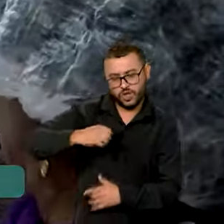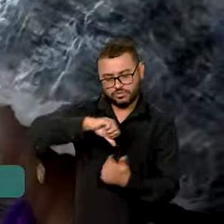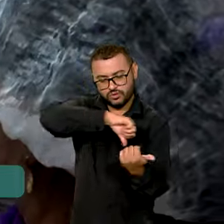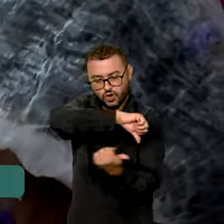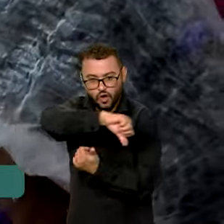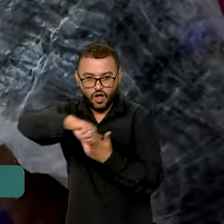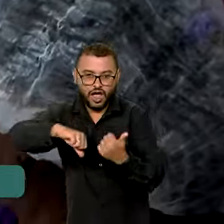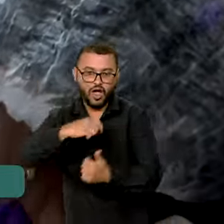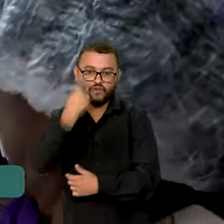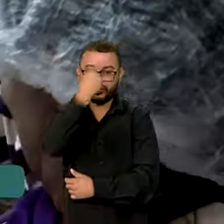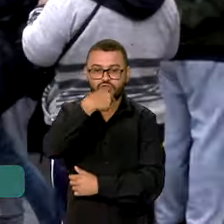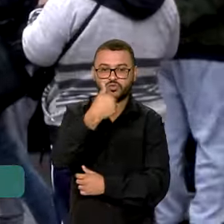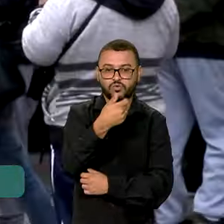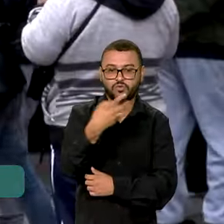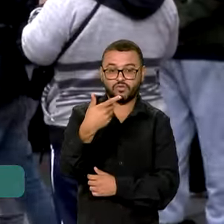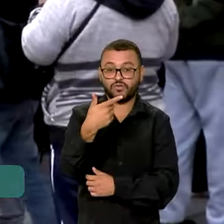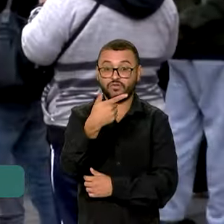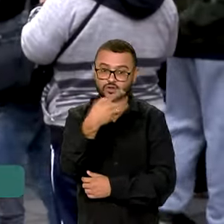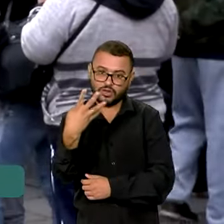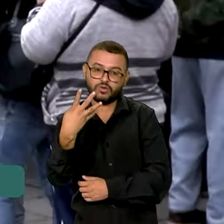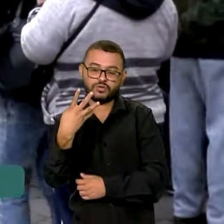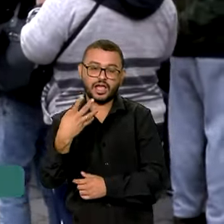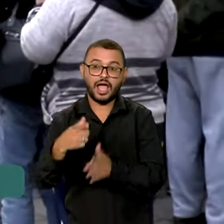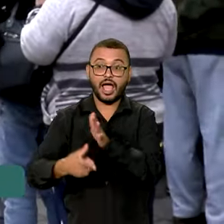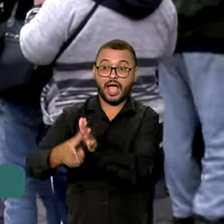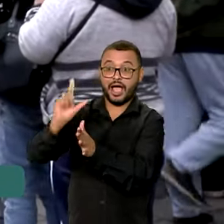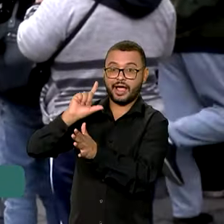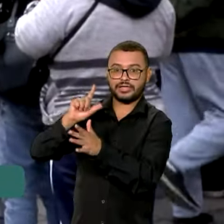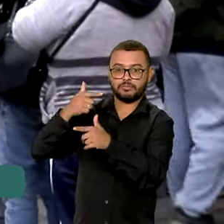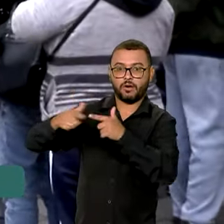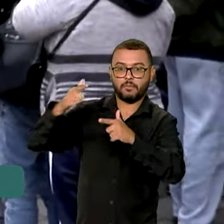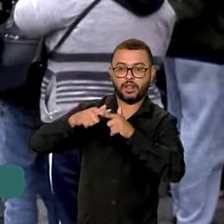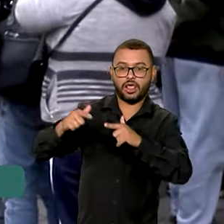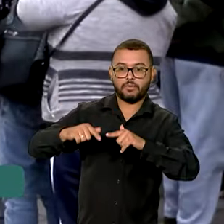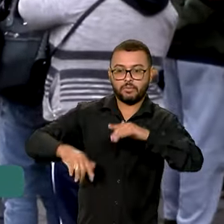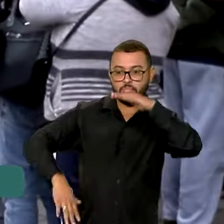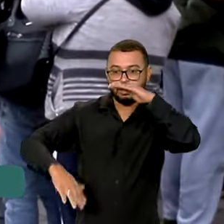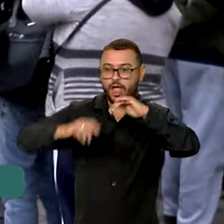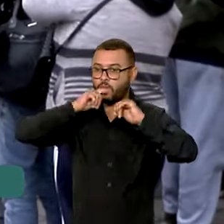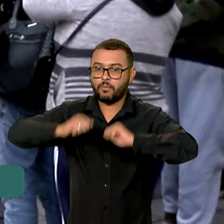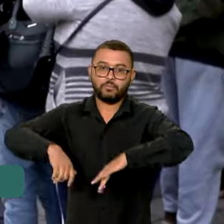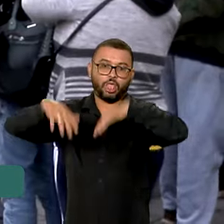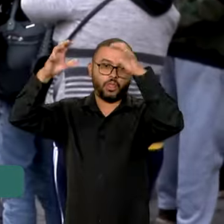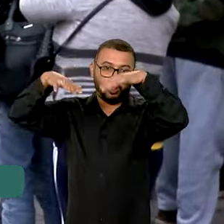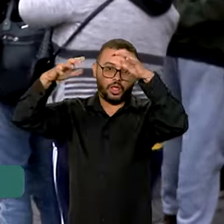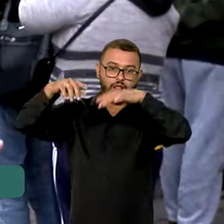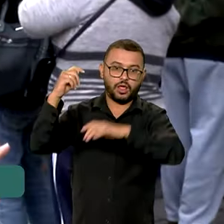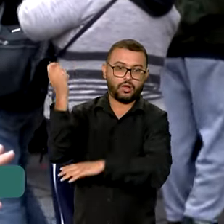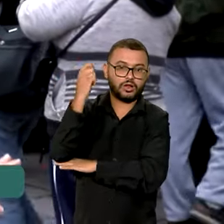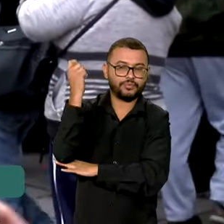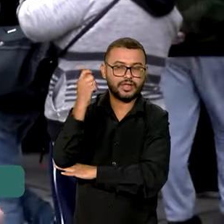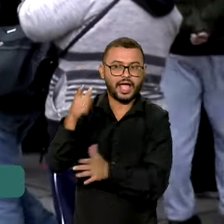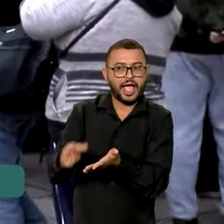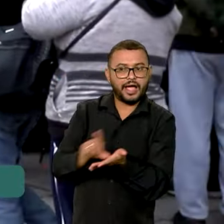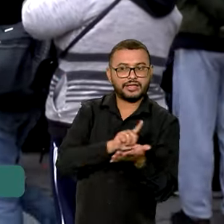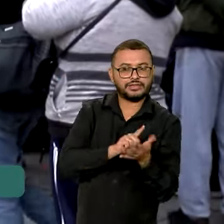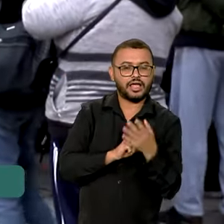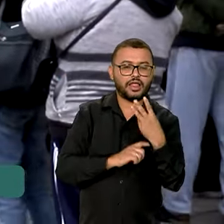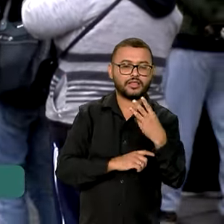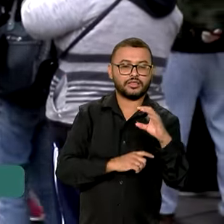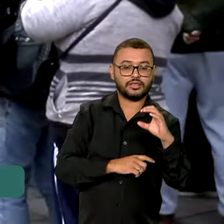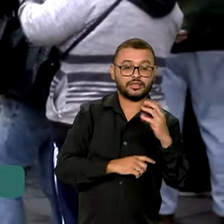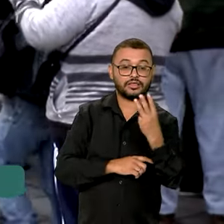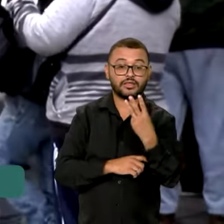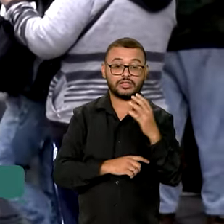horas por dia. Antes da tragédia climática que afetou o Rio Grande do Sul, aqui eram produzidas cerca de 350